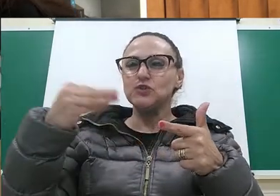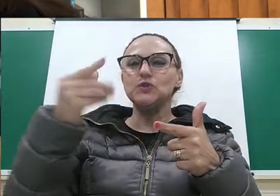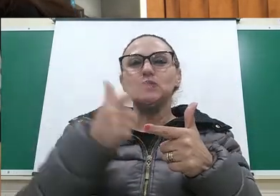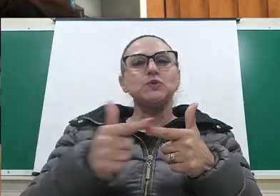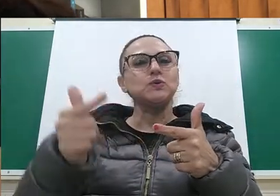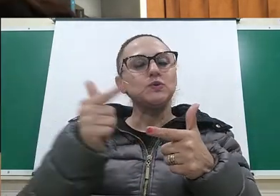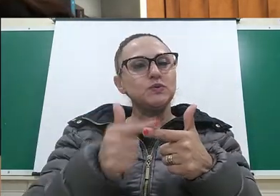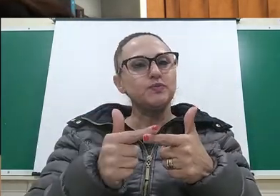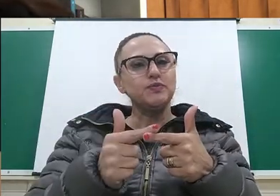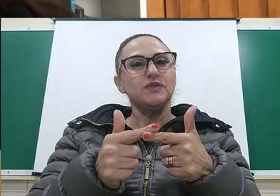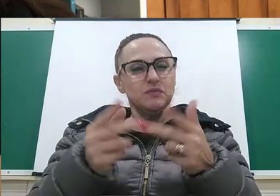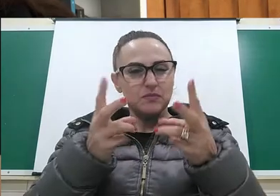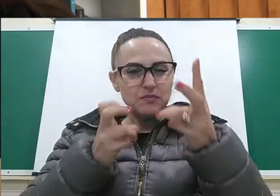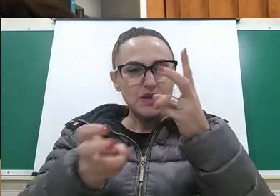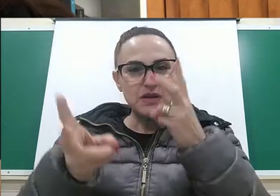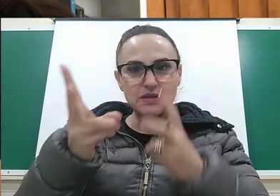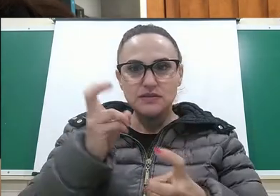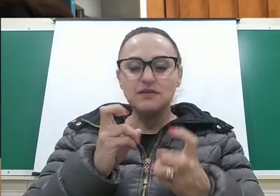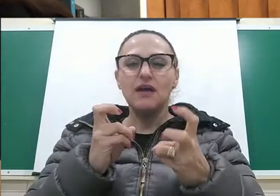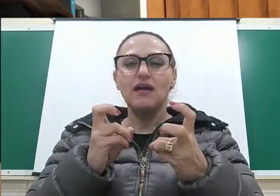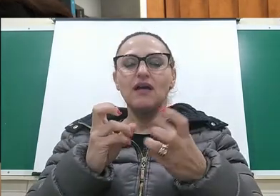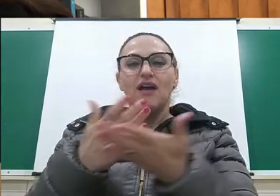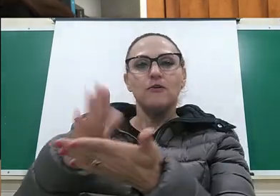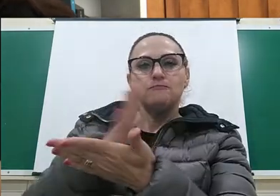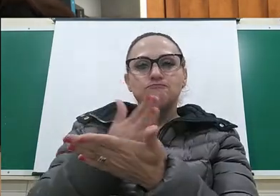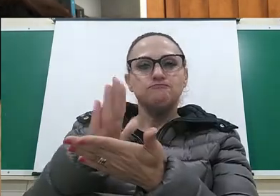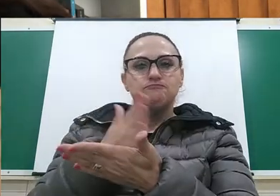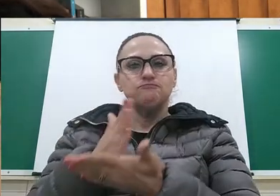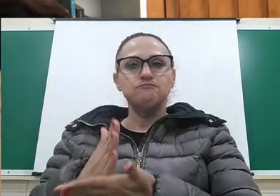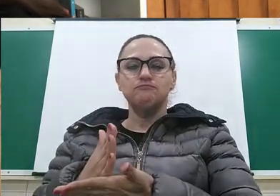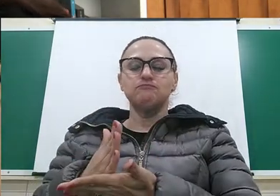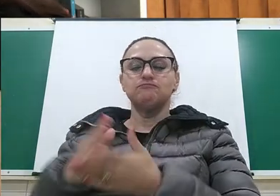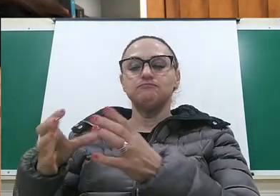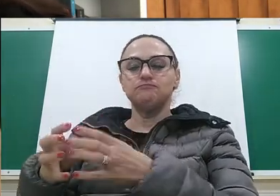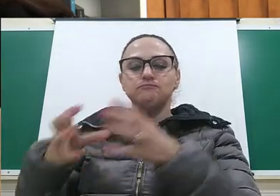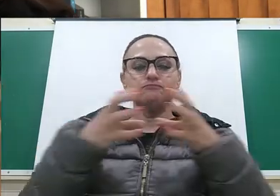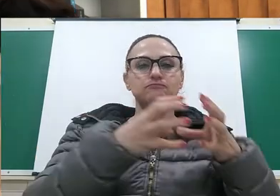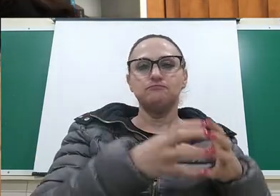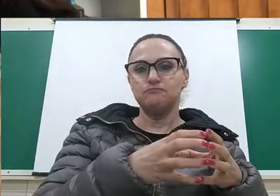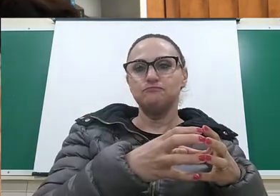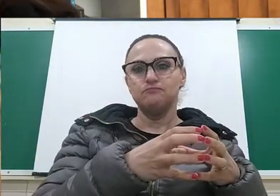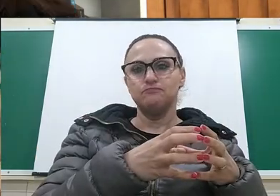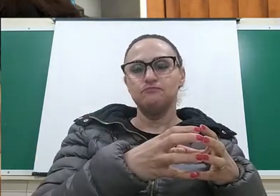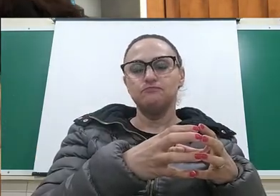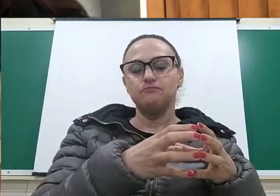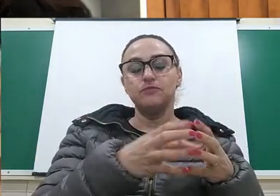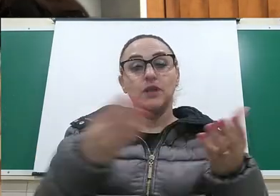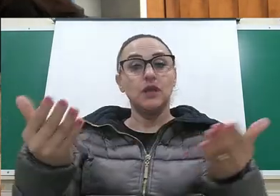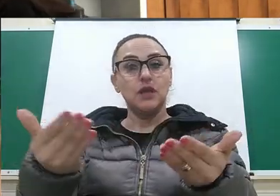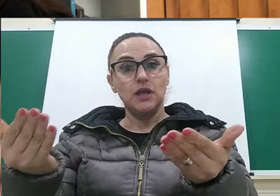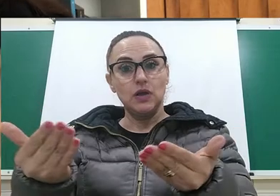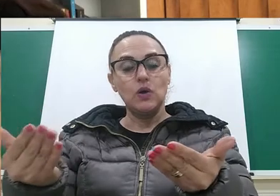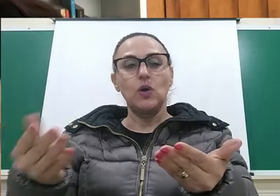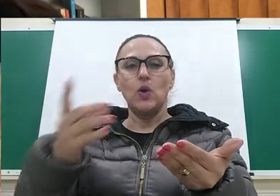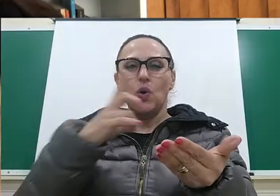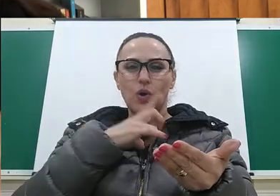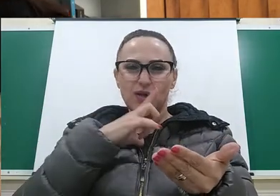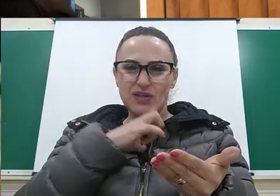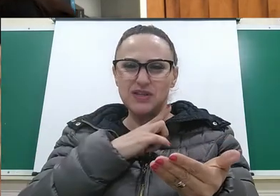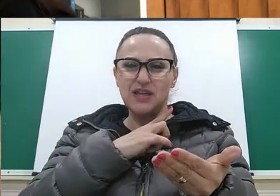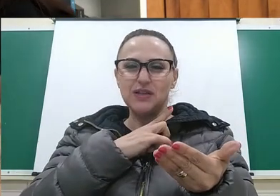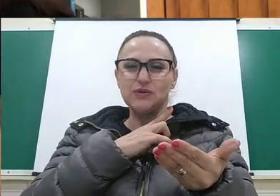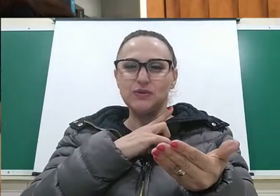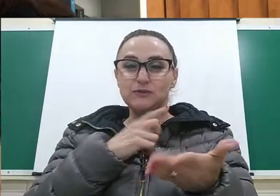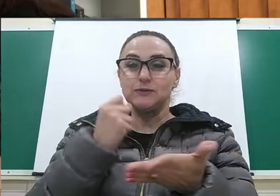como nós ainda vivemos uma situação de elitismo na nossa educação. E hoje, né, mesmo com todas